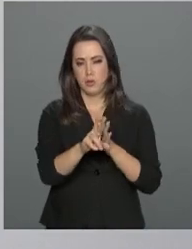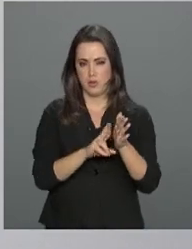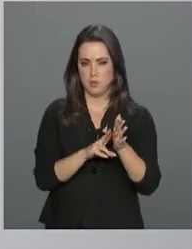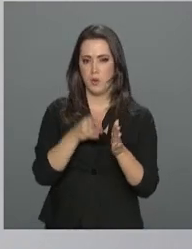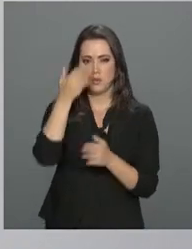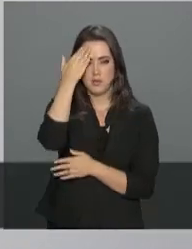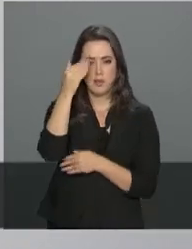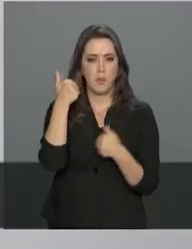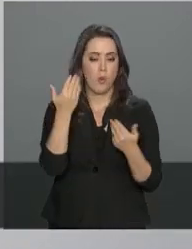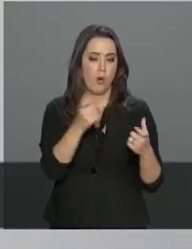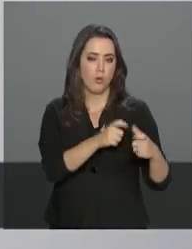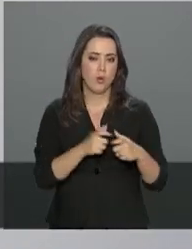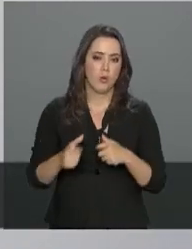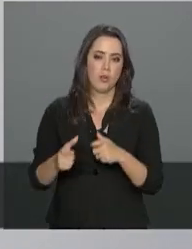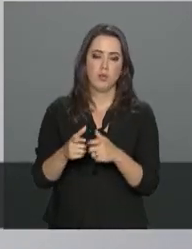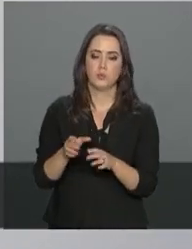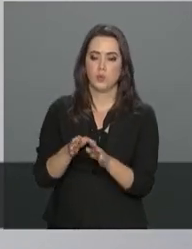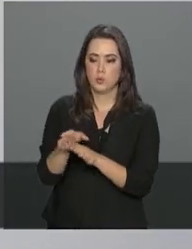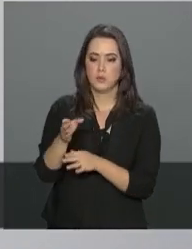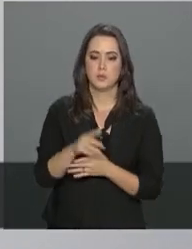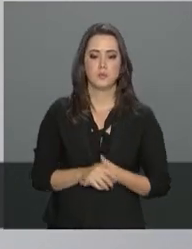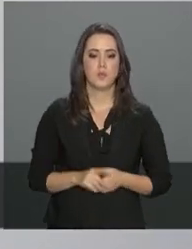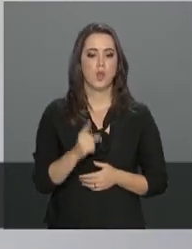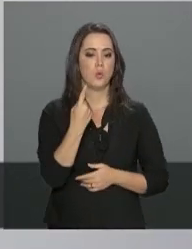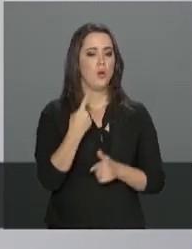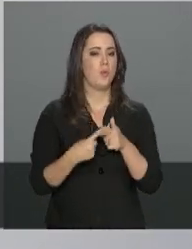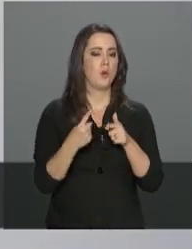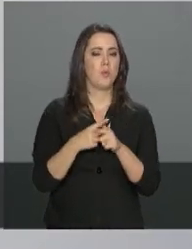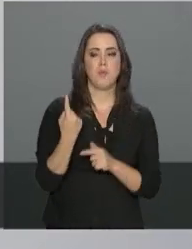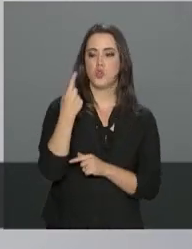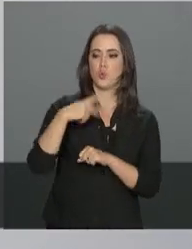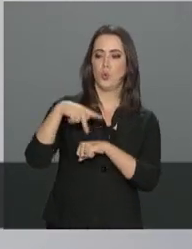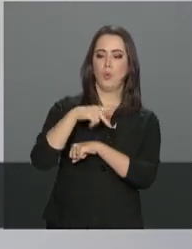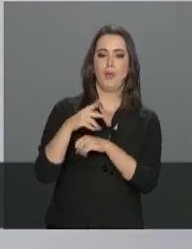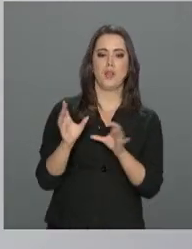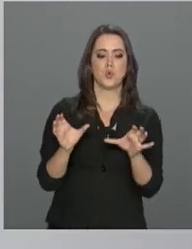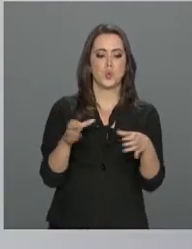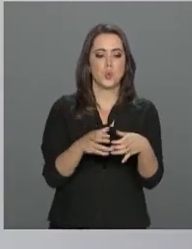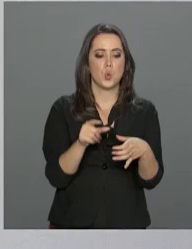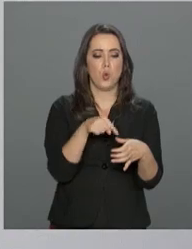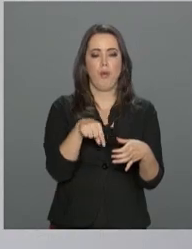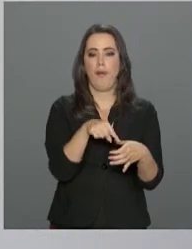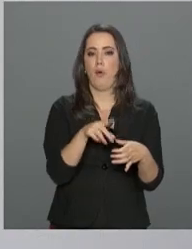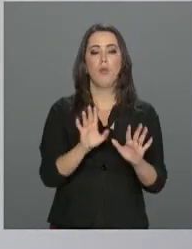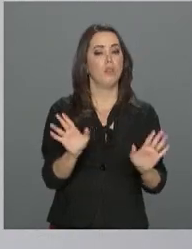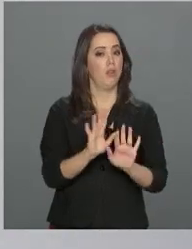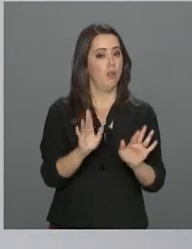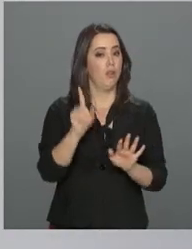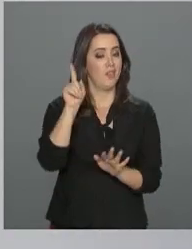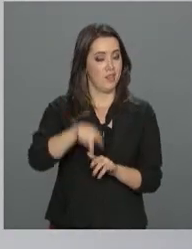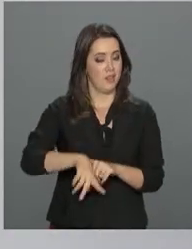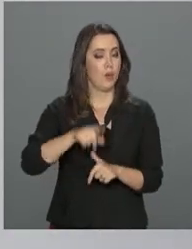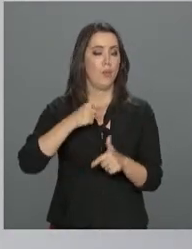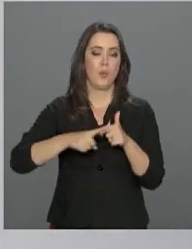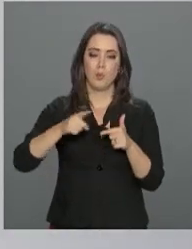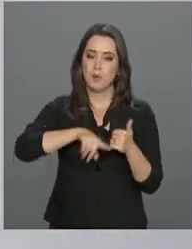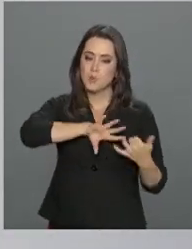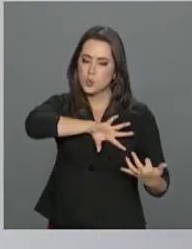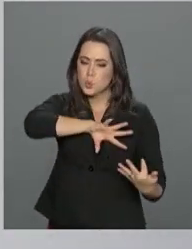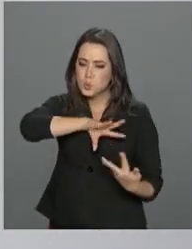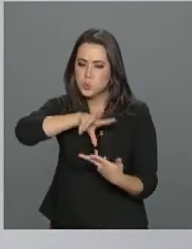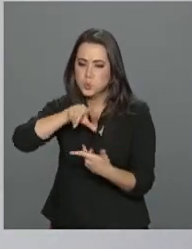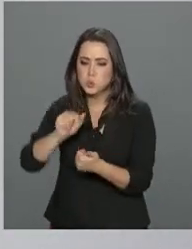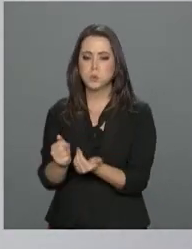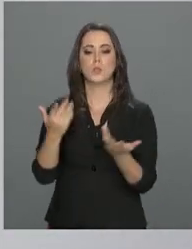limitado ou confinado a uma única nação, a uma única prátria, mas é um problema mundial.